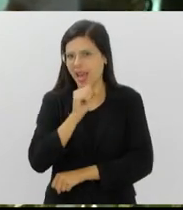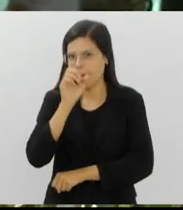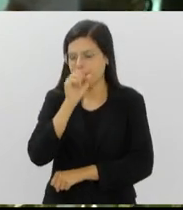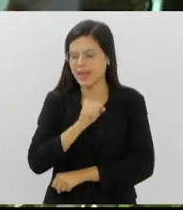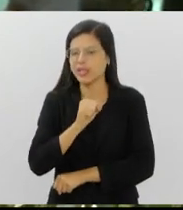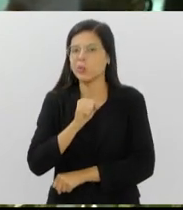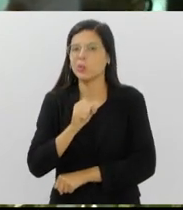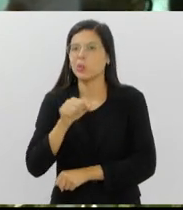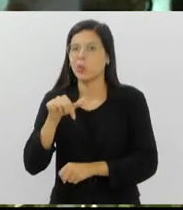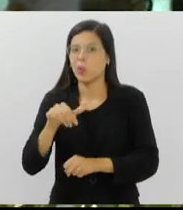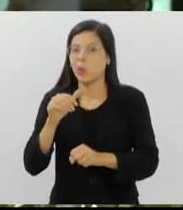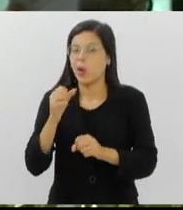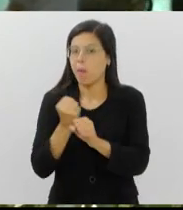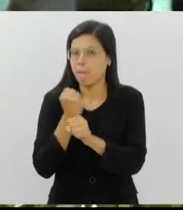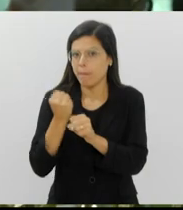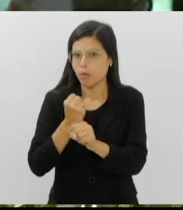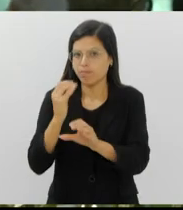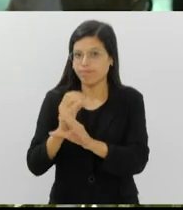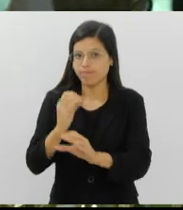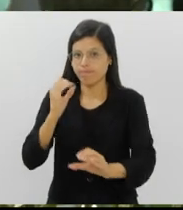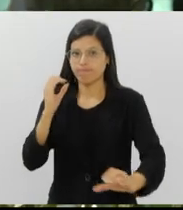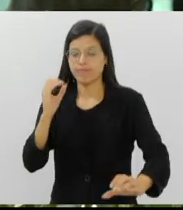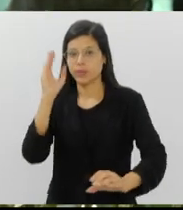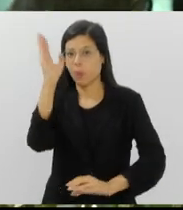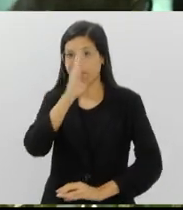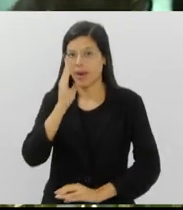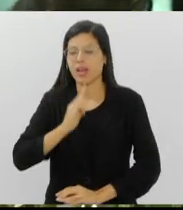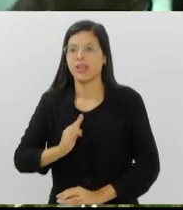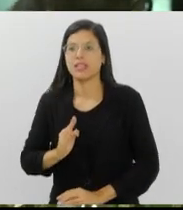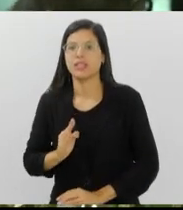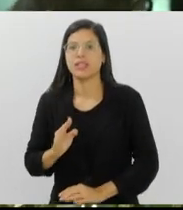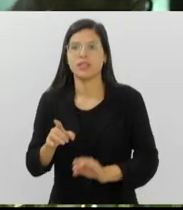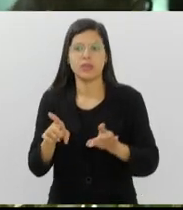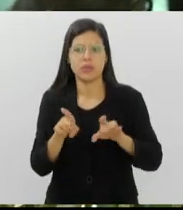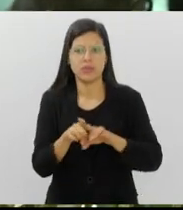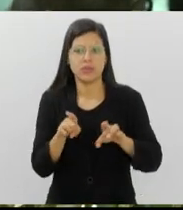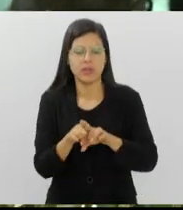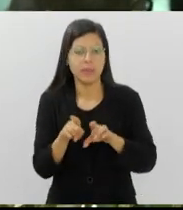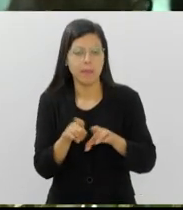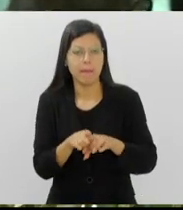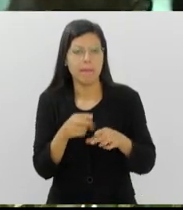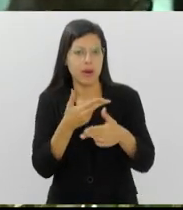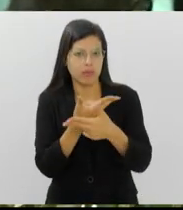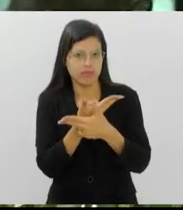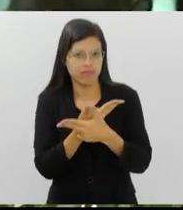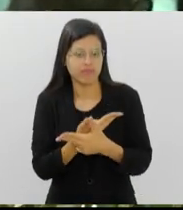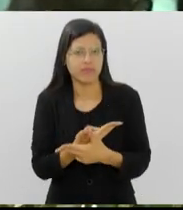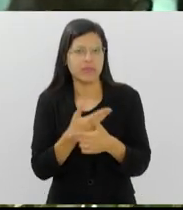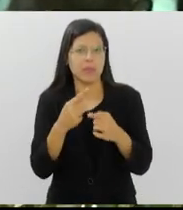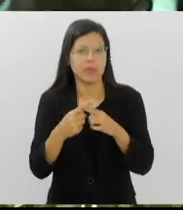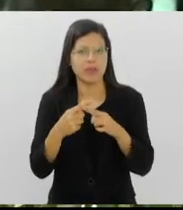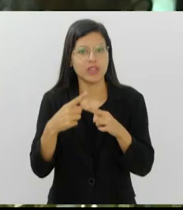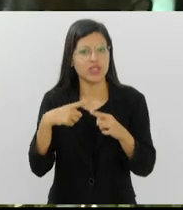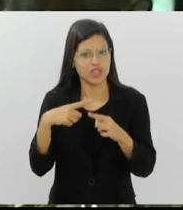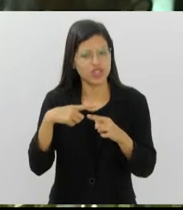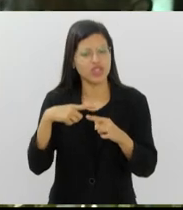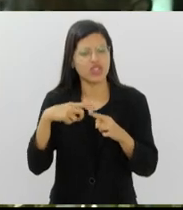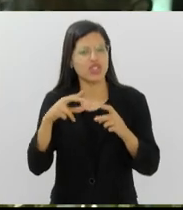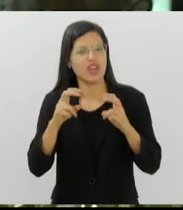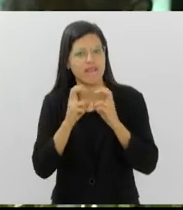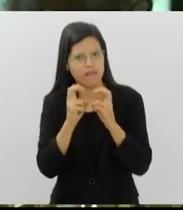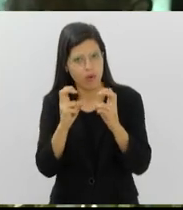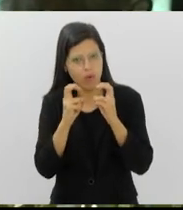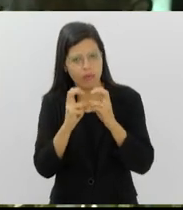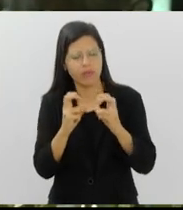obra de engenharia nacional. O próprio monumento também foi construído no alto do Morro do Corcovado, porque existia ferrovia. Todo o